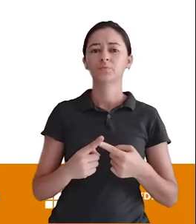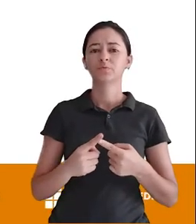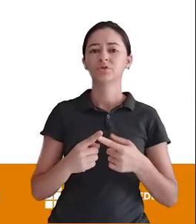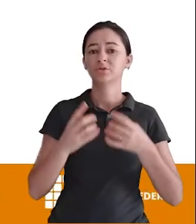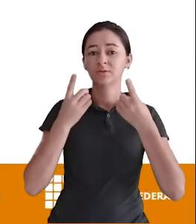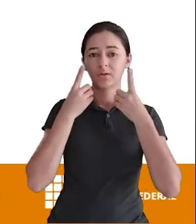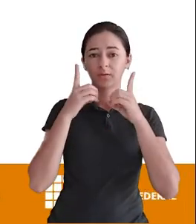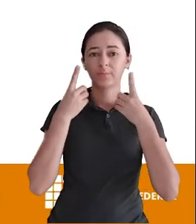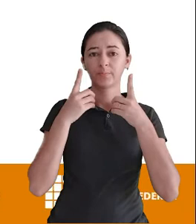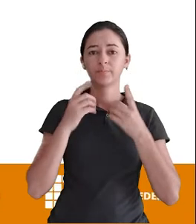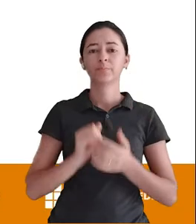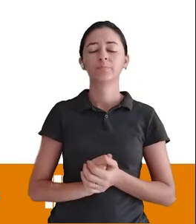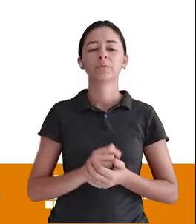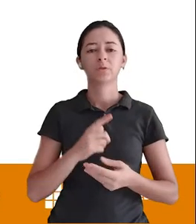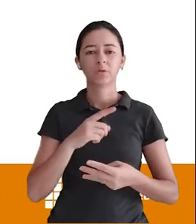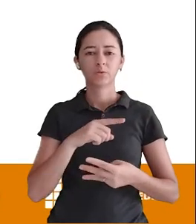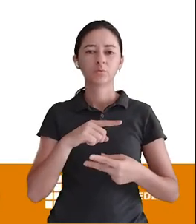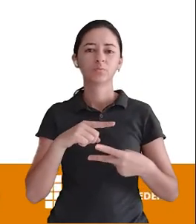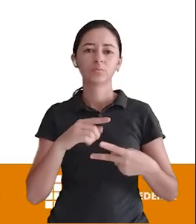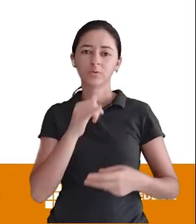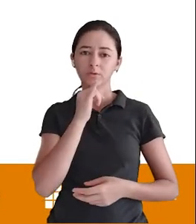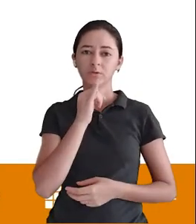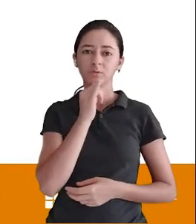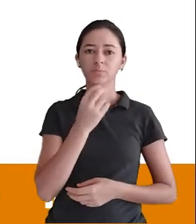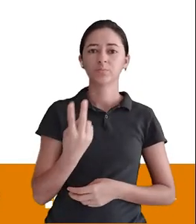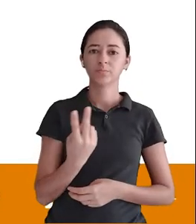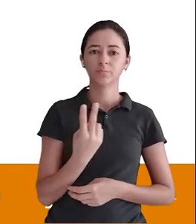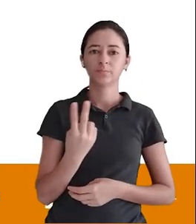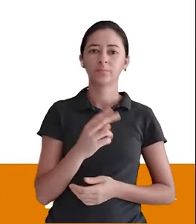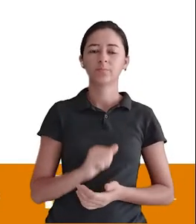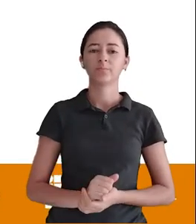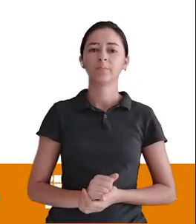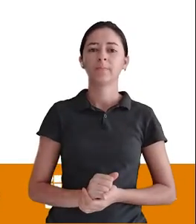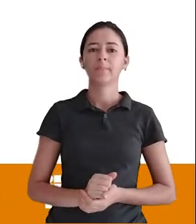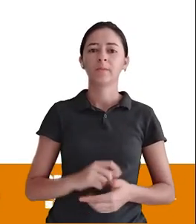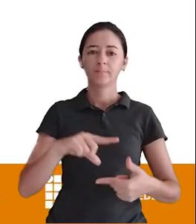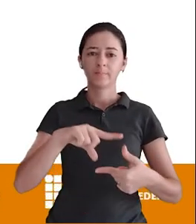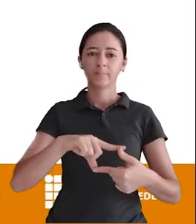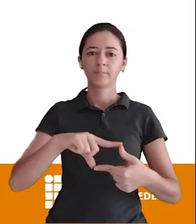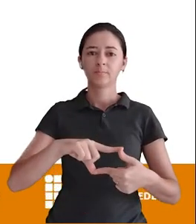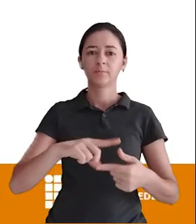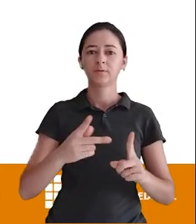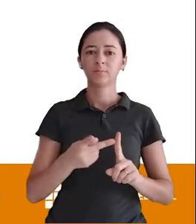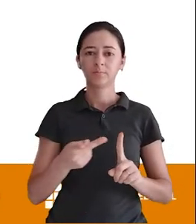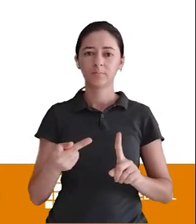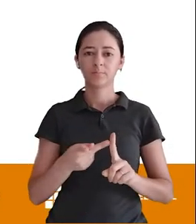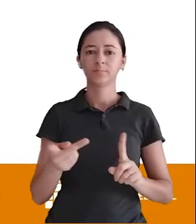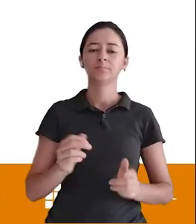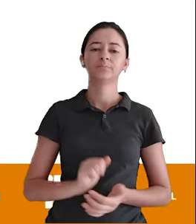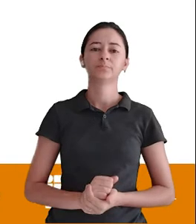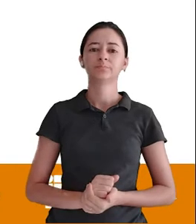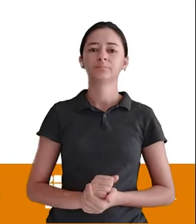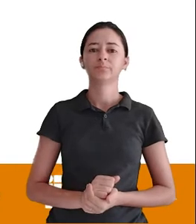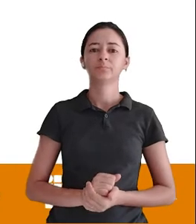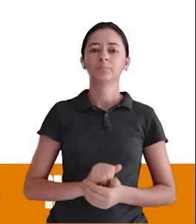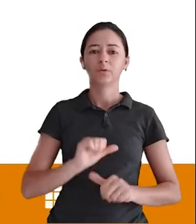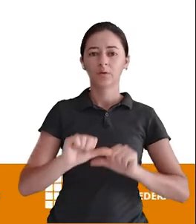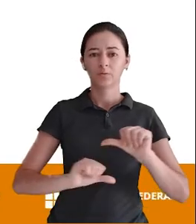Nós temos os dois exemplos Olha só Uma tabela chamada cliente Então nós temos aqui AlterTable